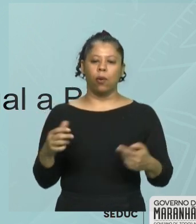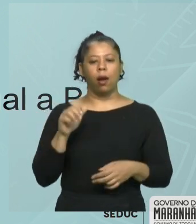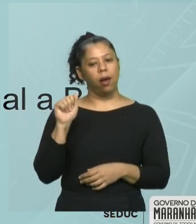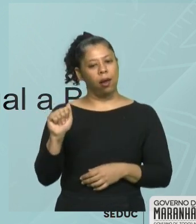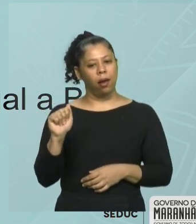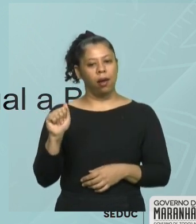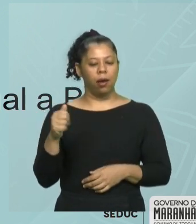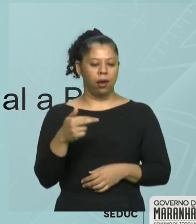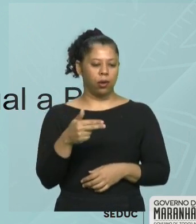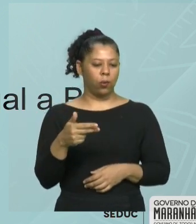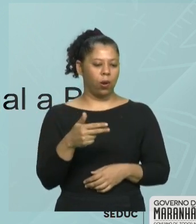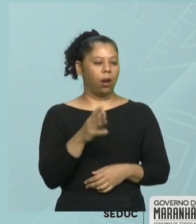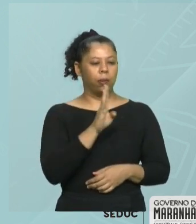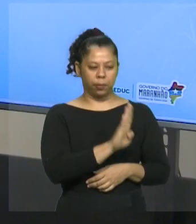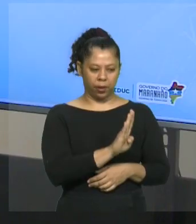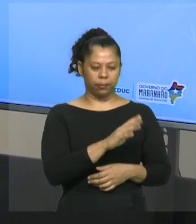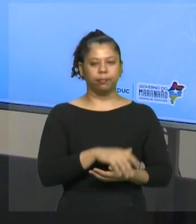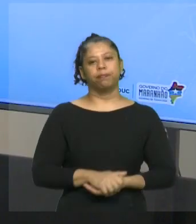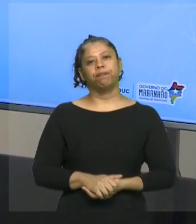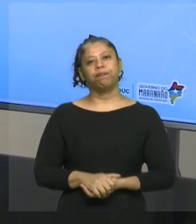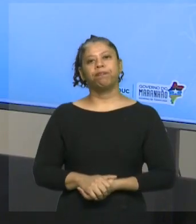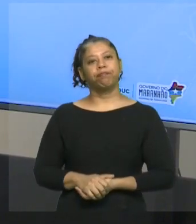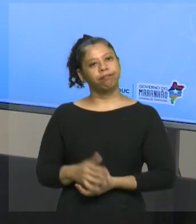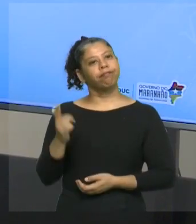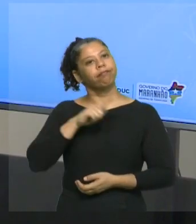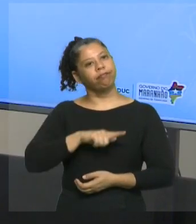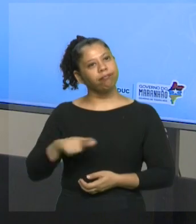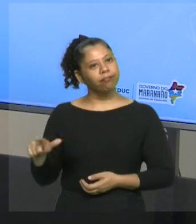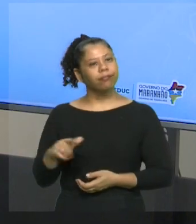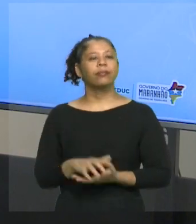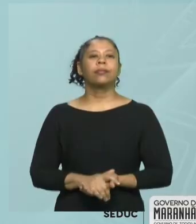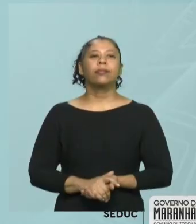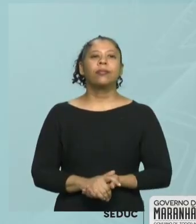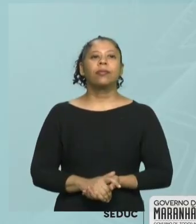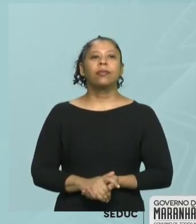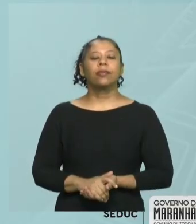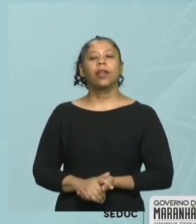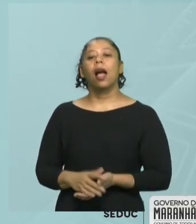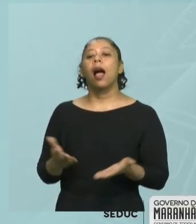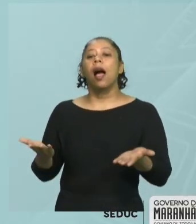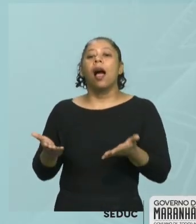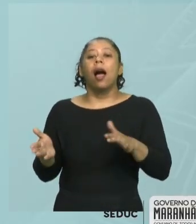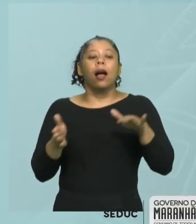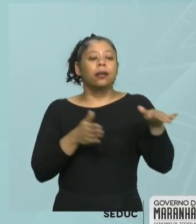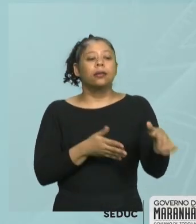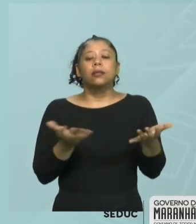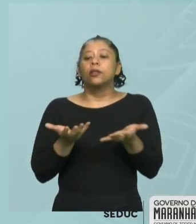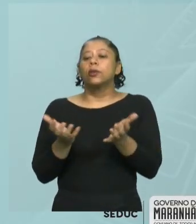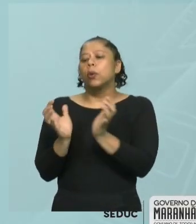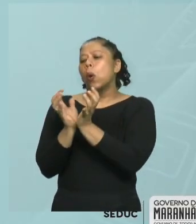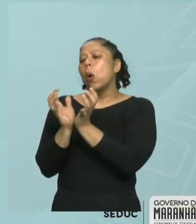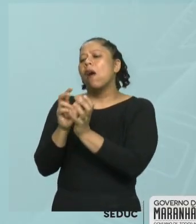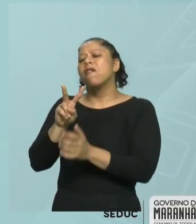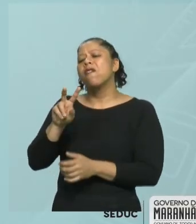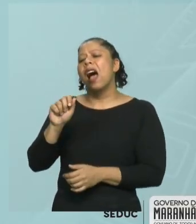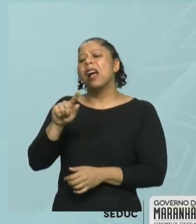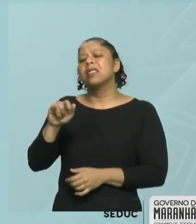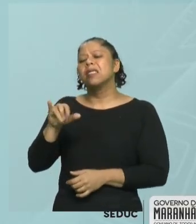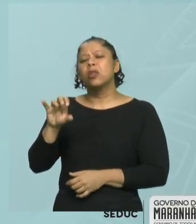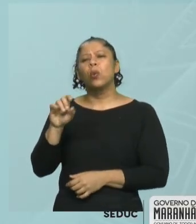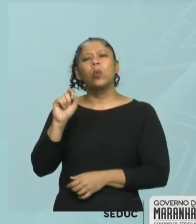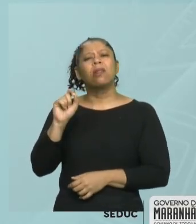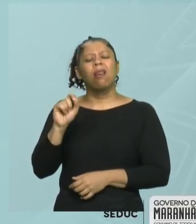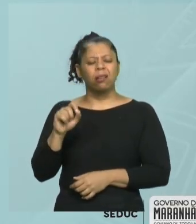é igual a B. Então, continuando, conjunto vazio. Imagina só, quando eu tenho algo